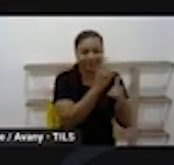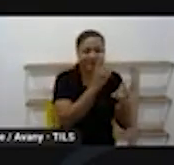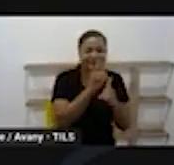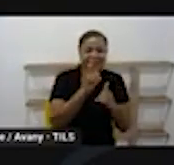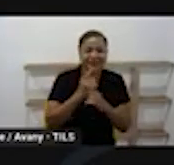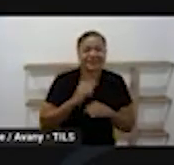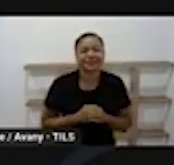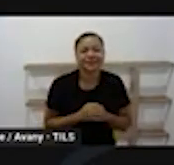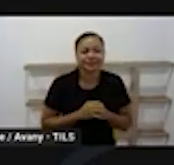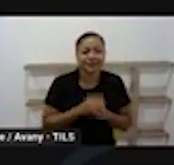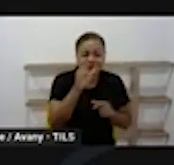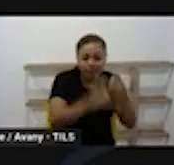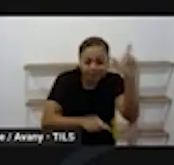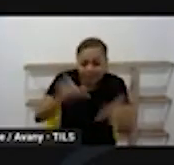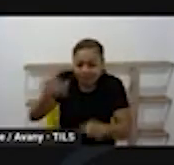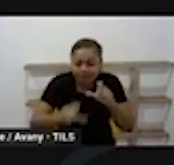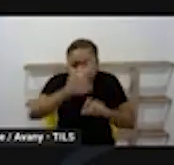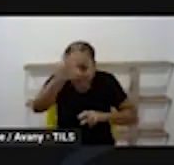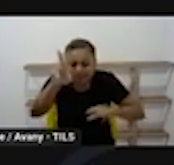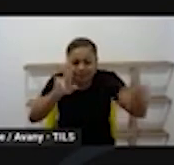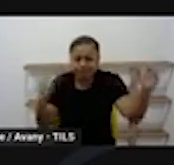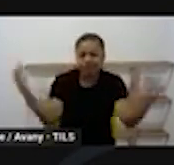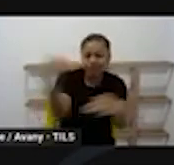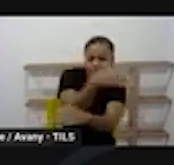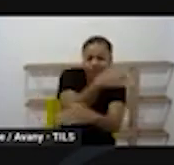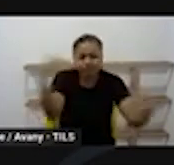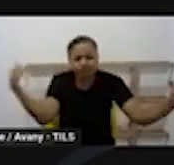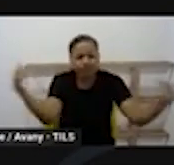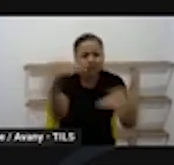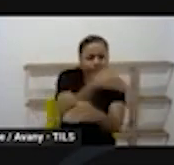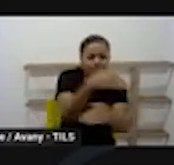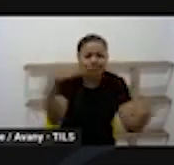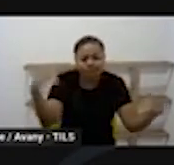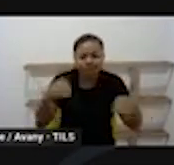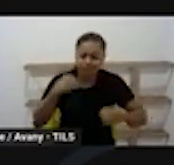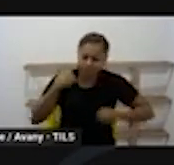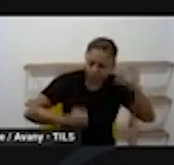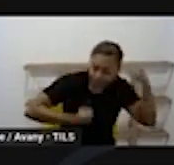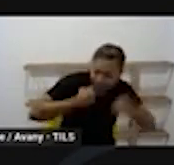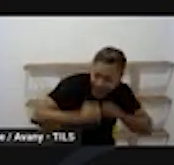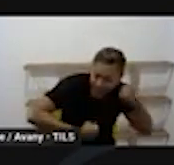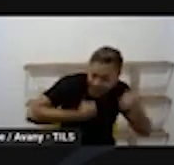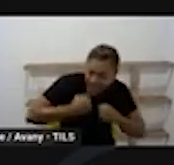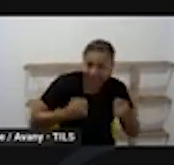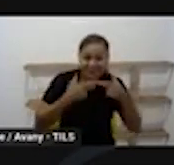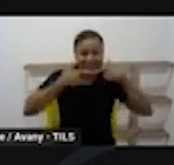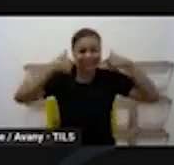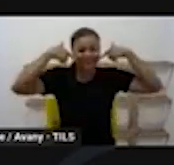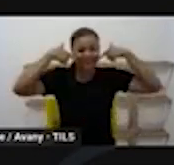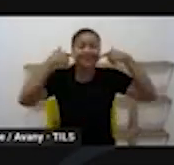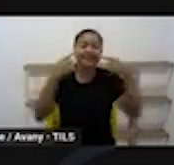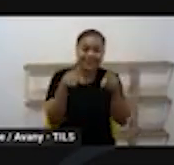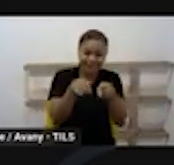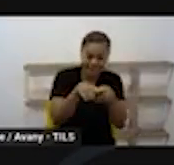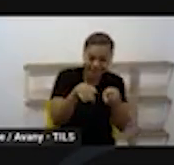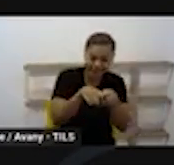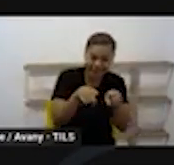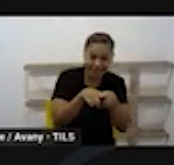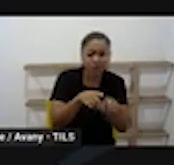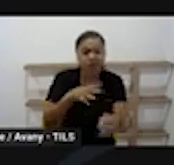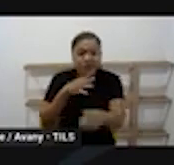de seres, seres que transitam, seres que correm, seres que sorriem, seres que se